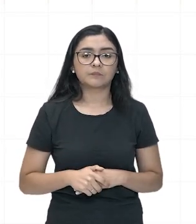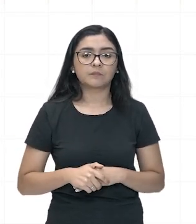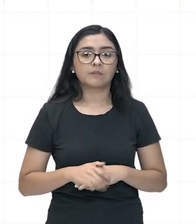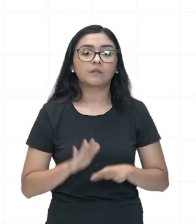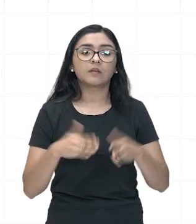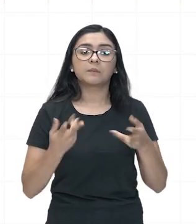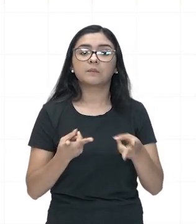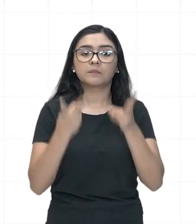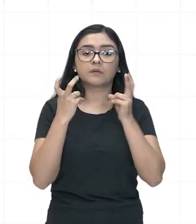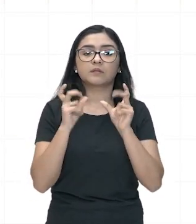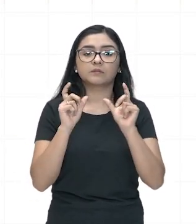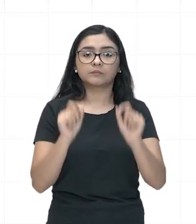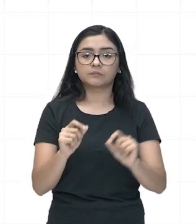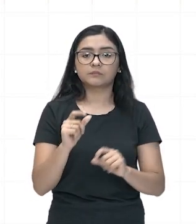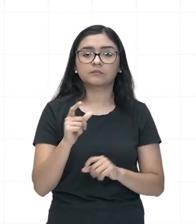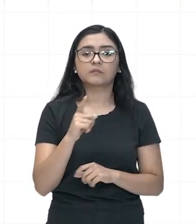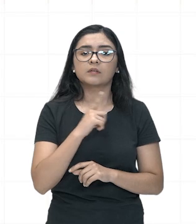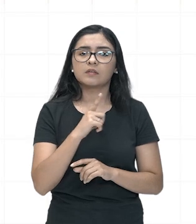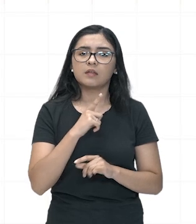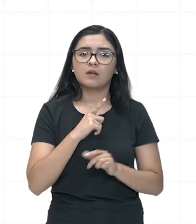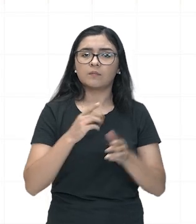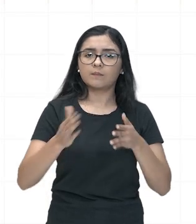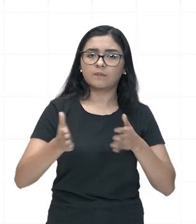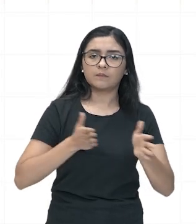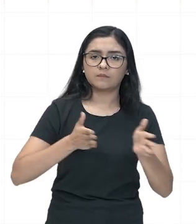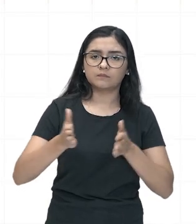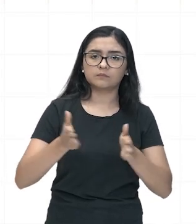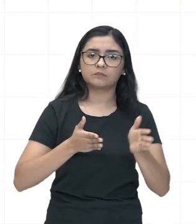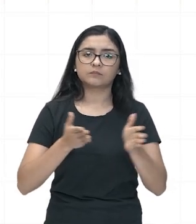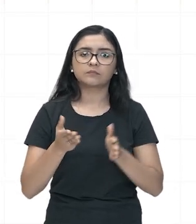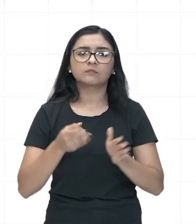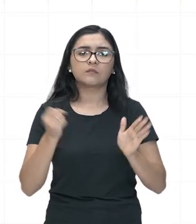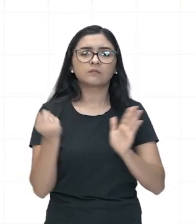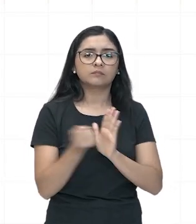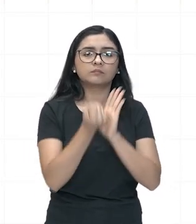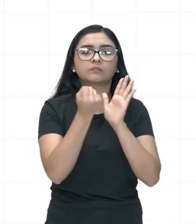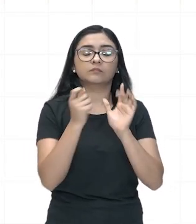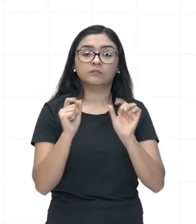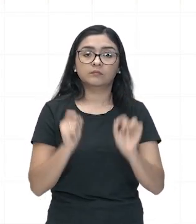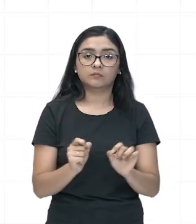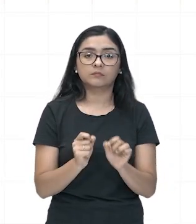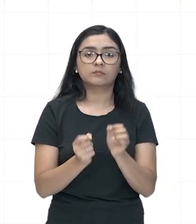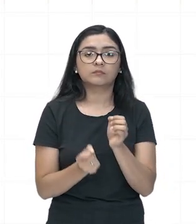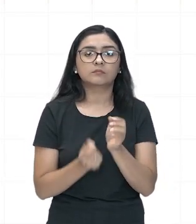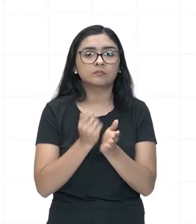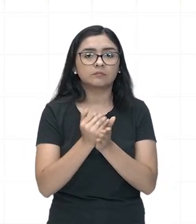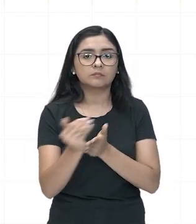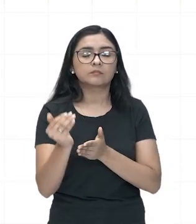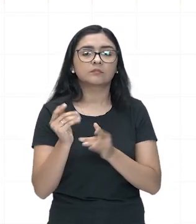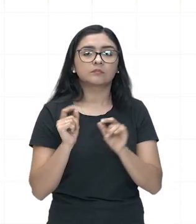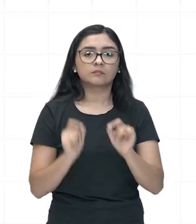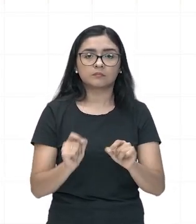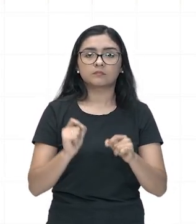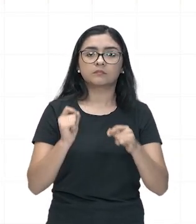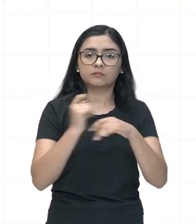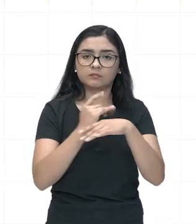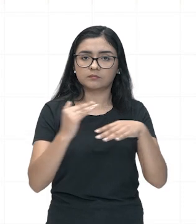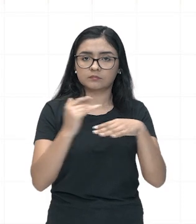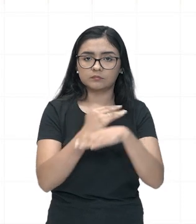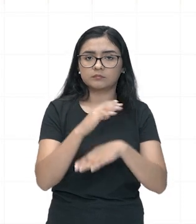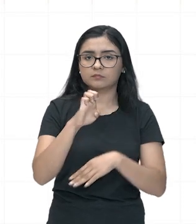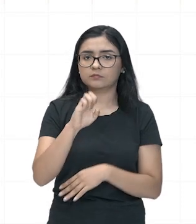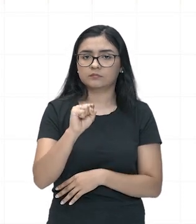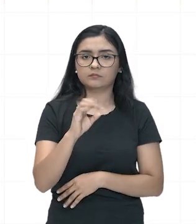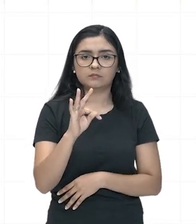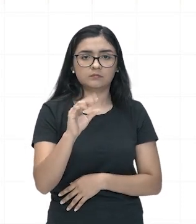foi, então, uma fase de consolidação das cidades-estados, aqui chamadas de